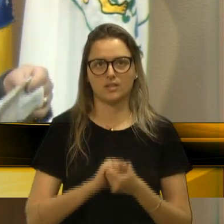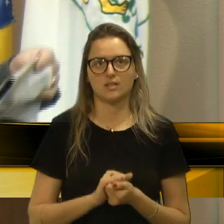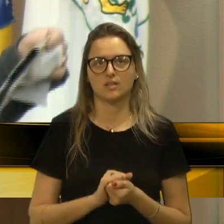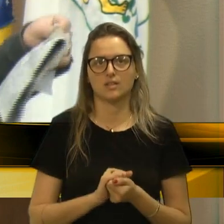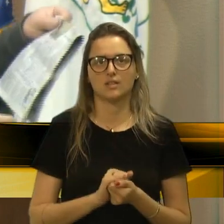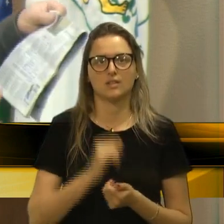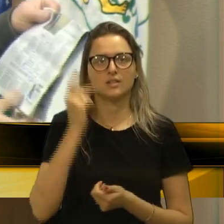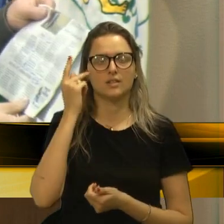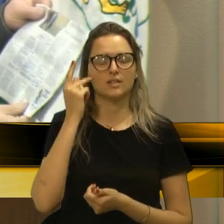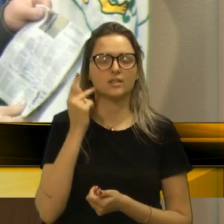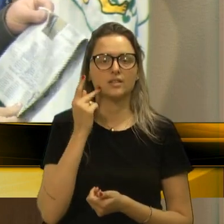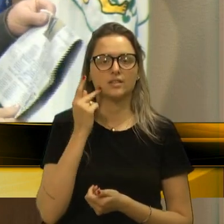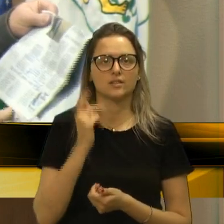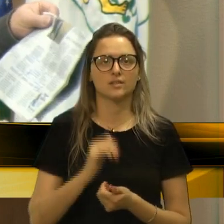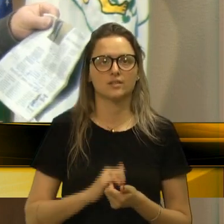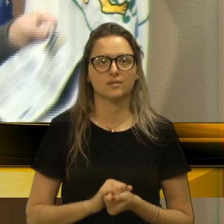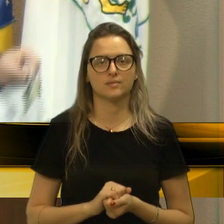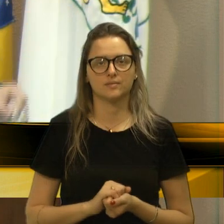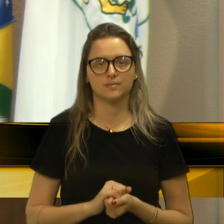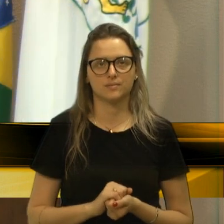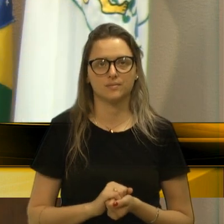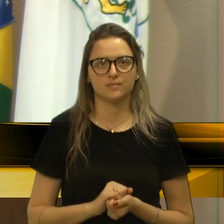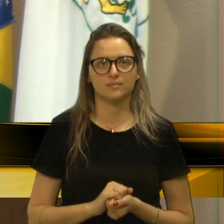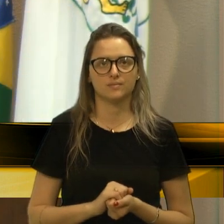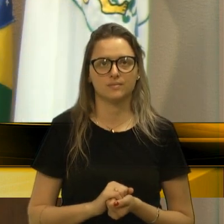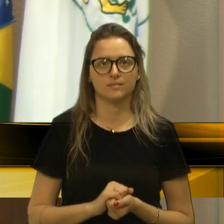Renato Lunes, né? Aqui, ó.